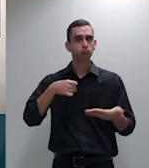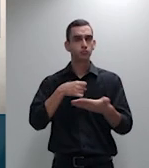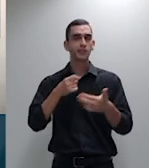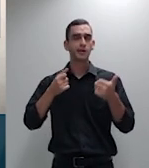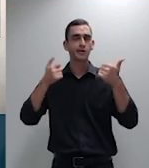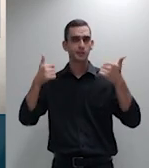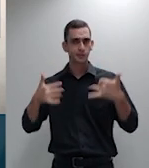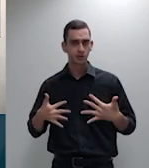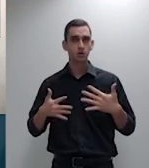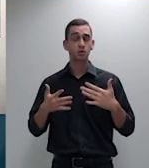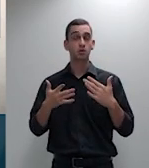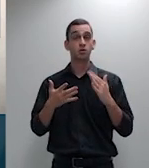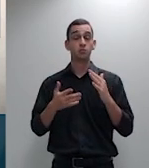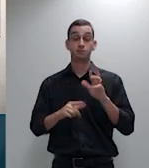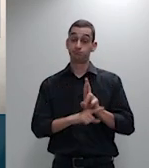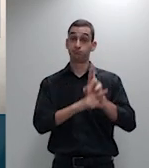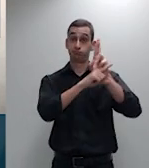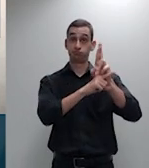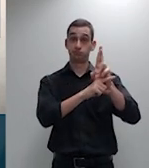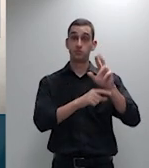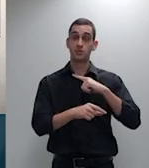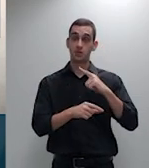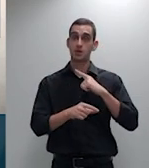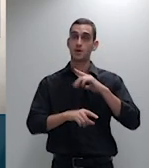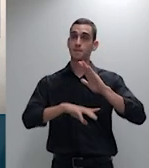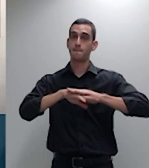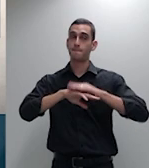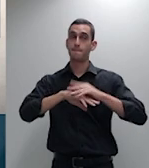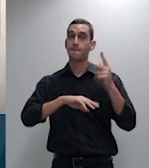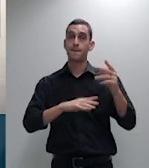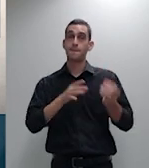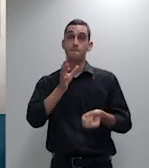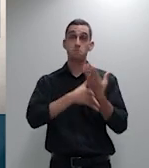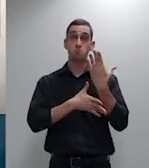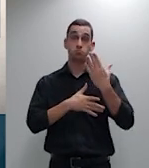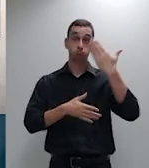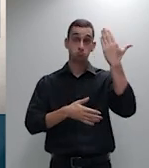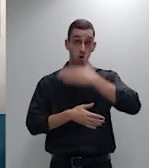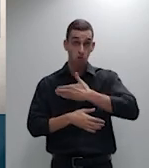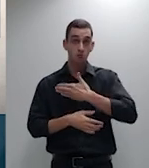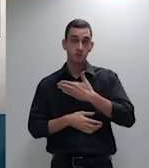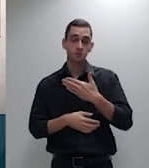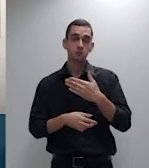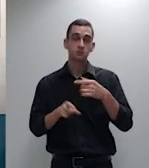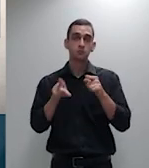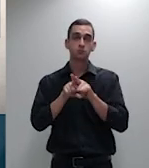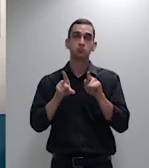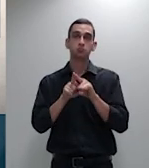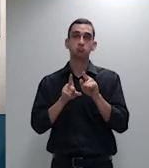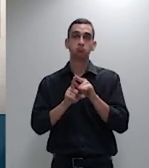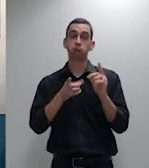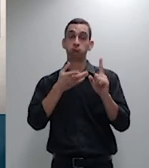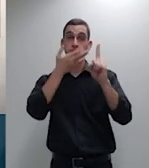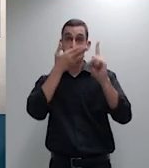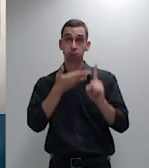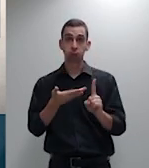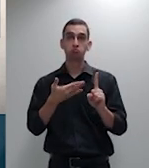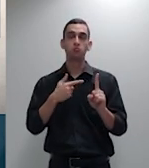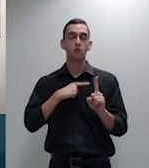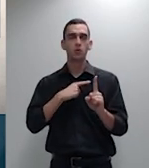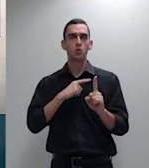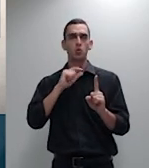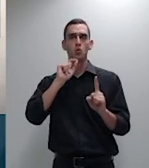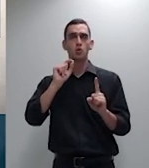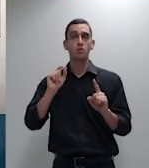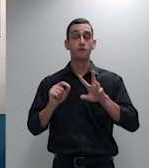produzir a prova ou na maior facilidade do réu para tanto consagrando-se no plano legislativo